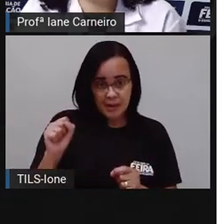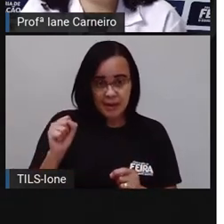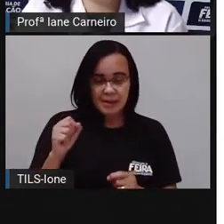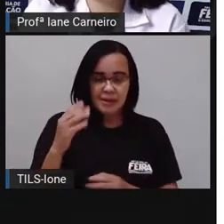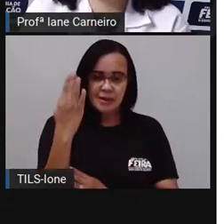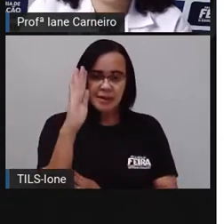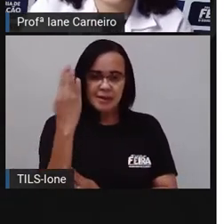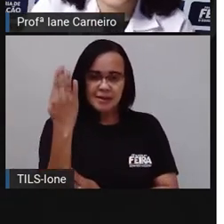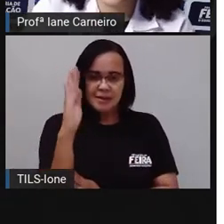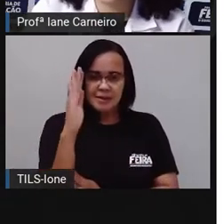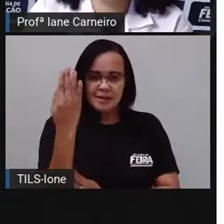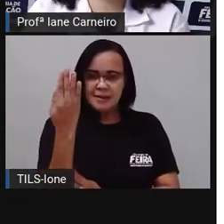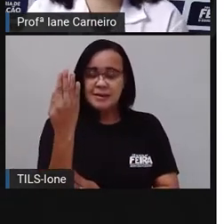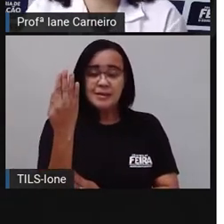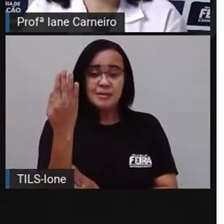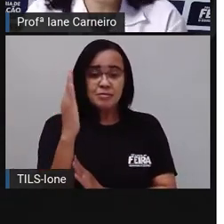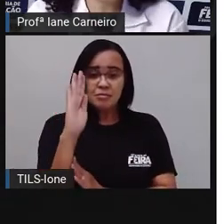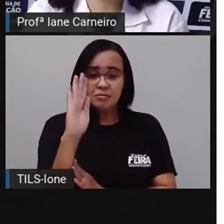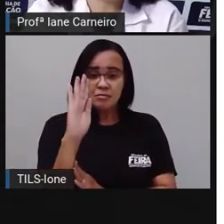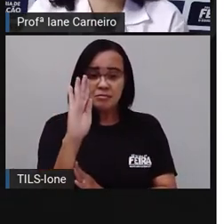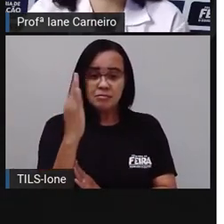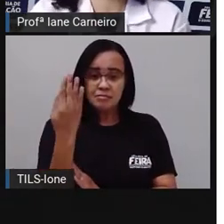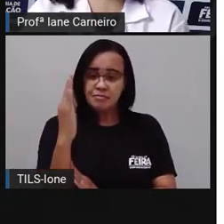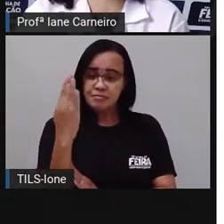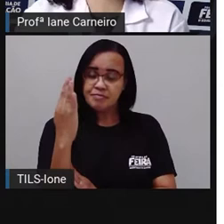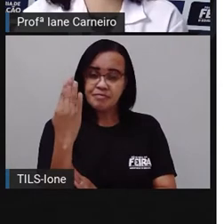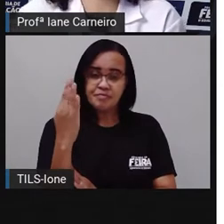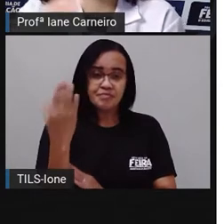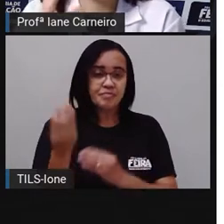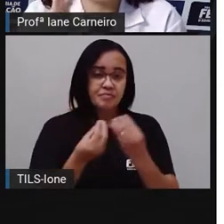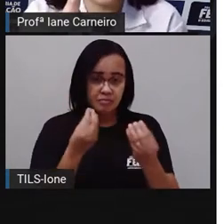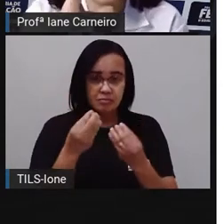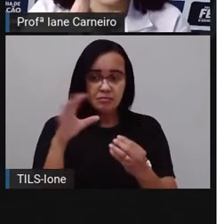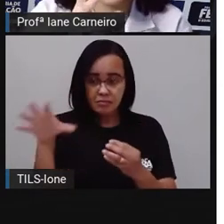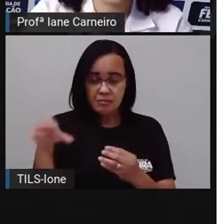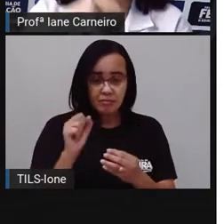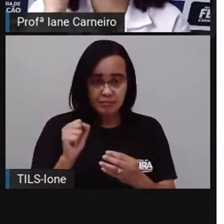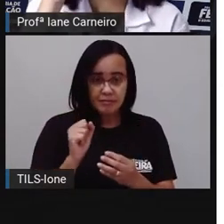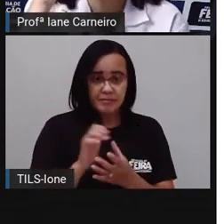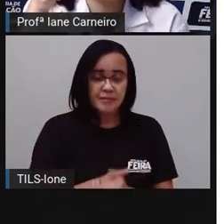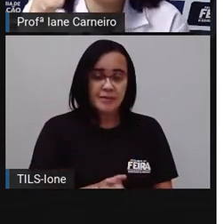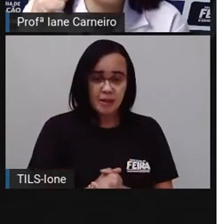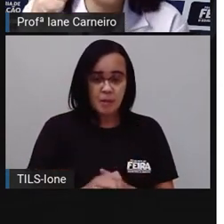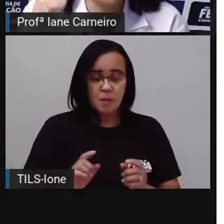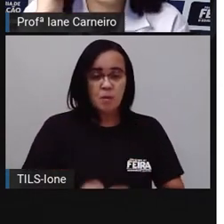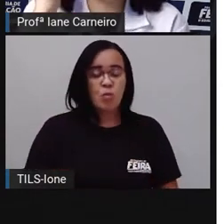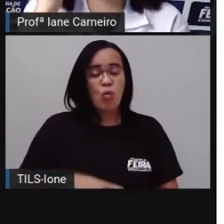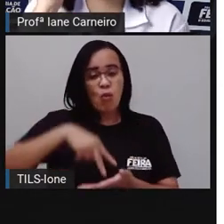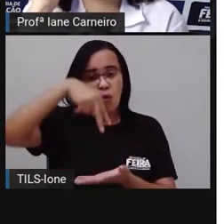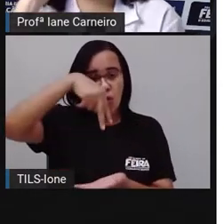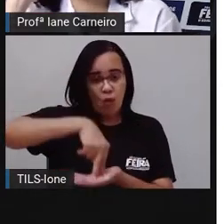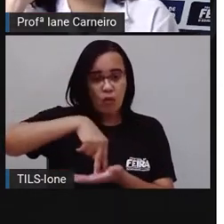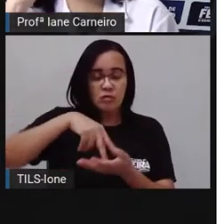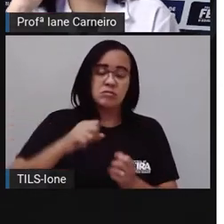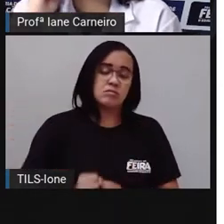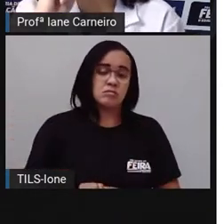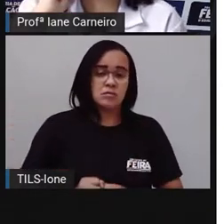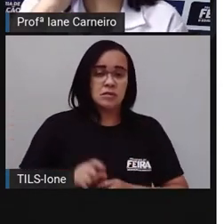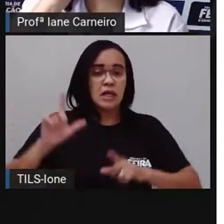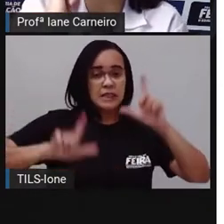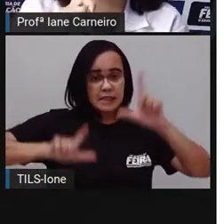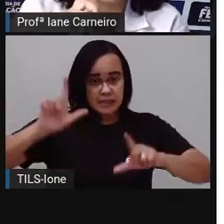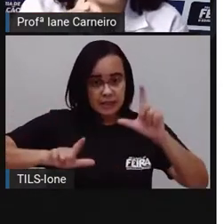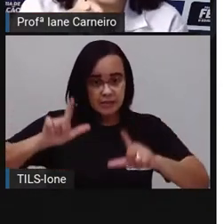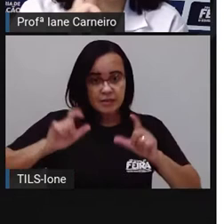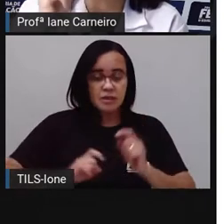espelho que tem na sua casa ou vai até o espelho da sua casa. Se você estiver vendo na televisão, aumenta um pouquinho o volume da televisão para que